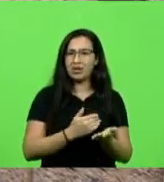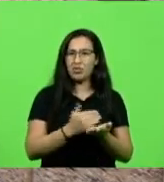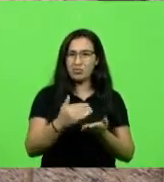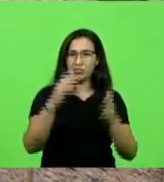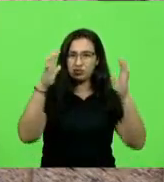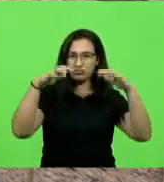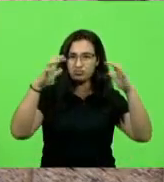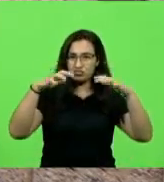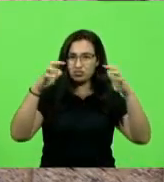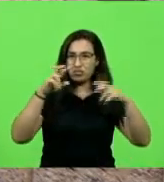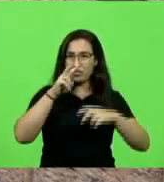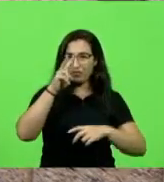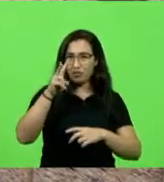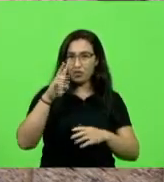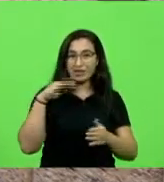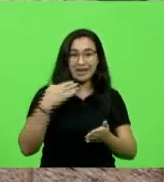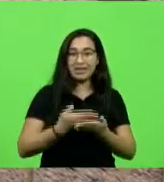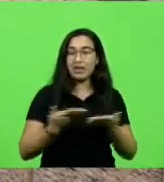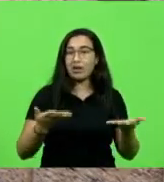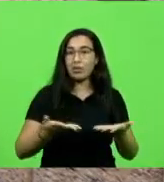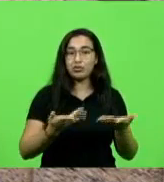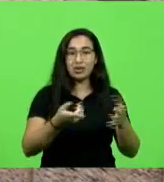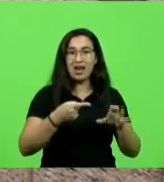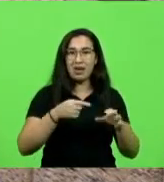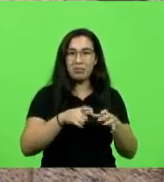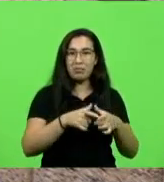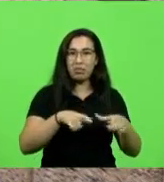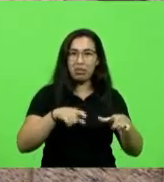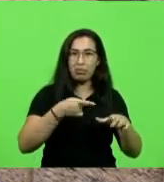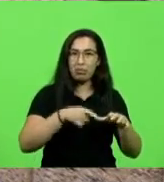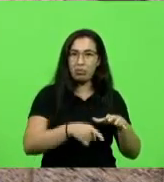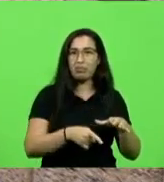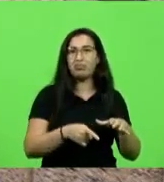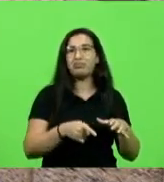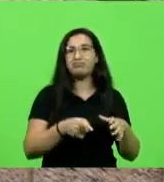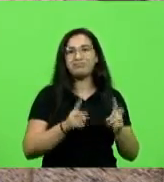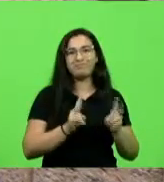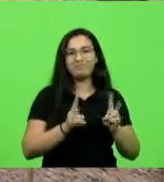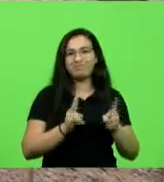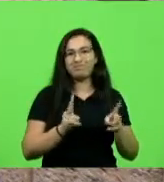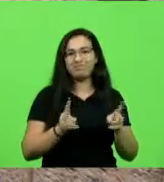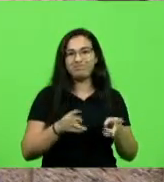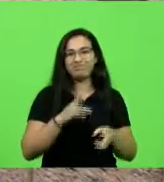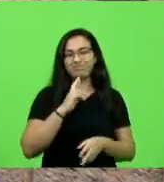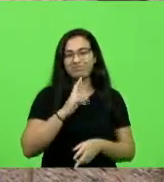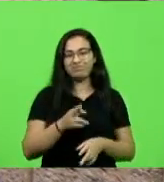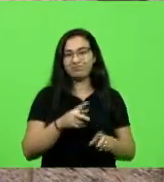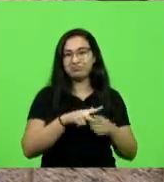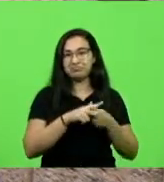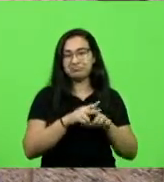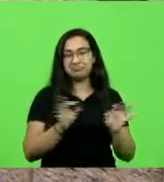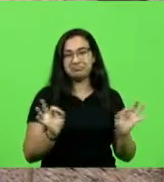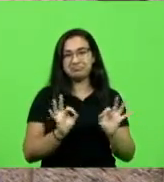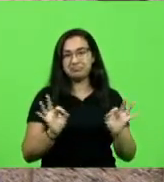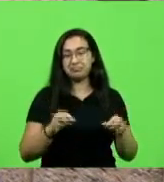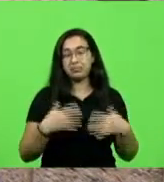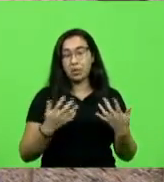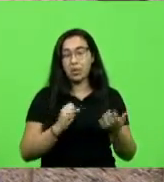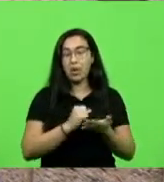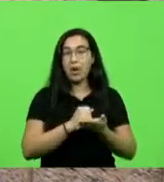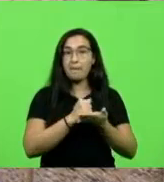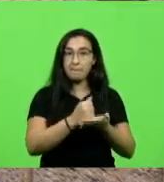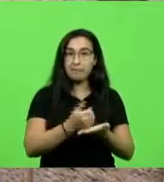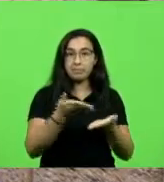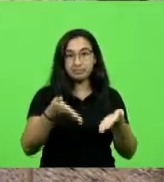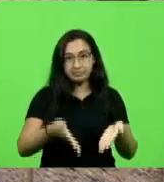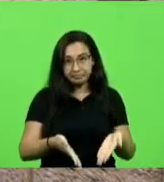até hoje aquela cratera continua lá sem solução para esse caos. Então, peço apoio dessa casa, para que possamos olhar com carinho